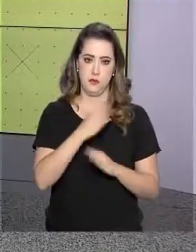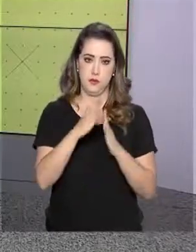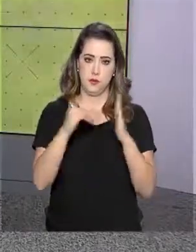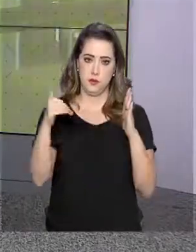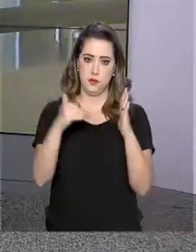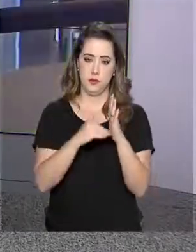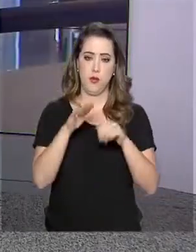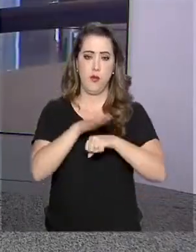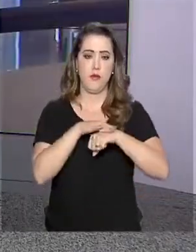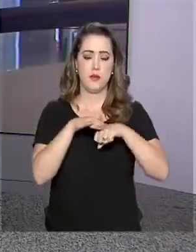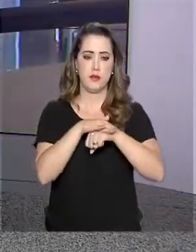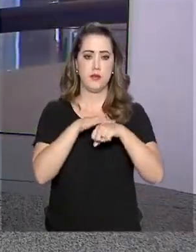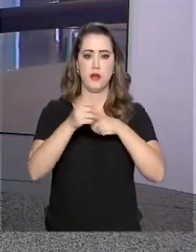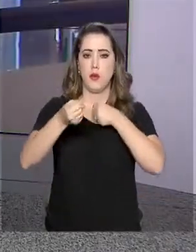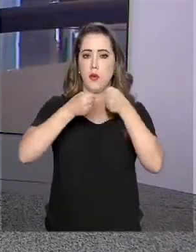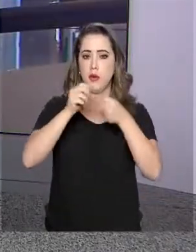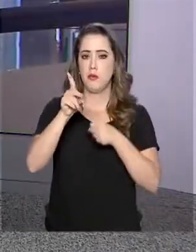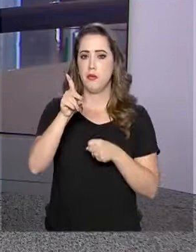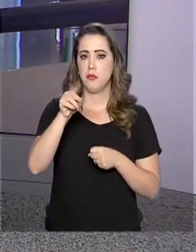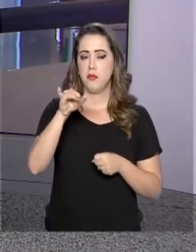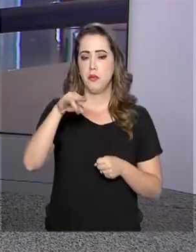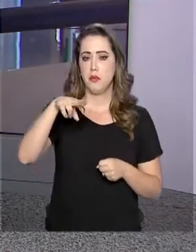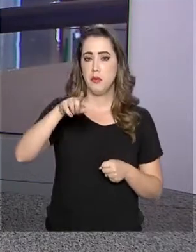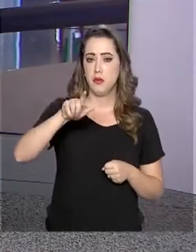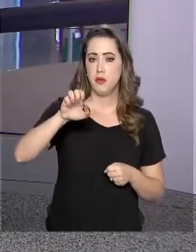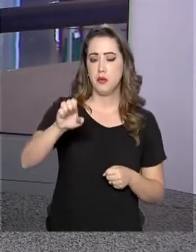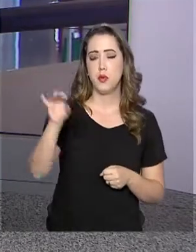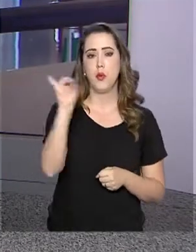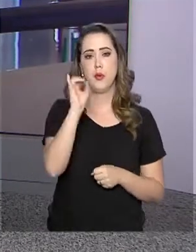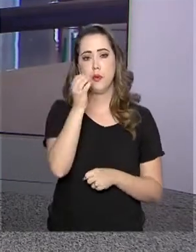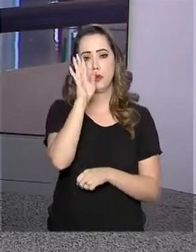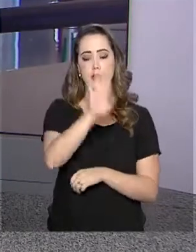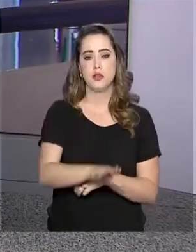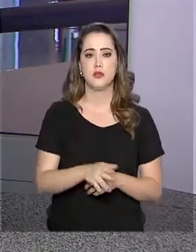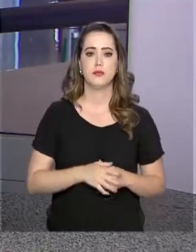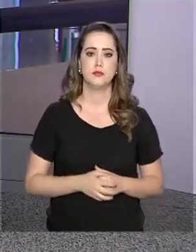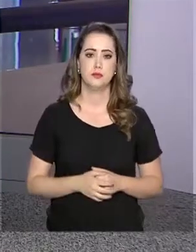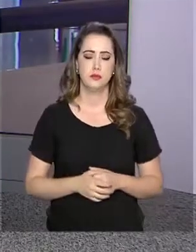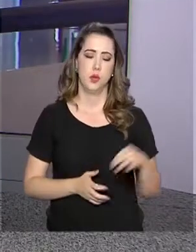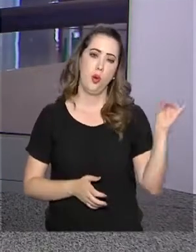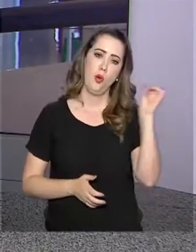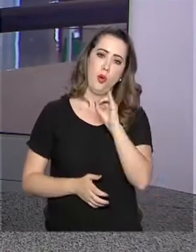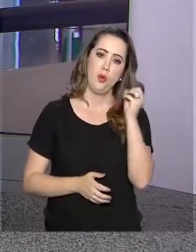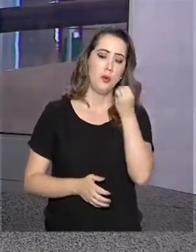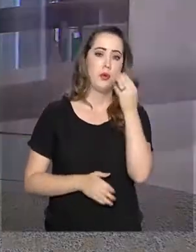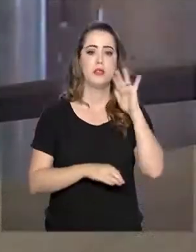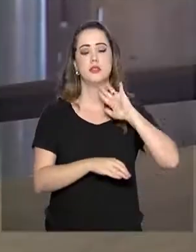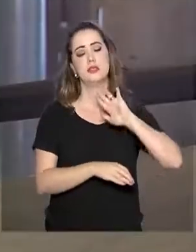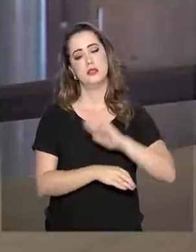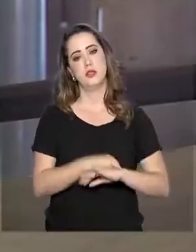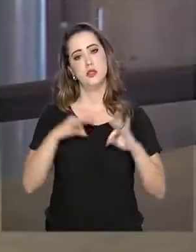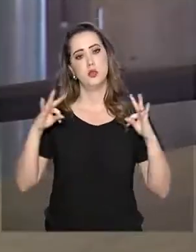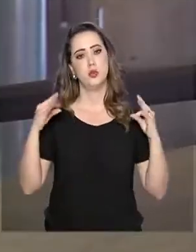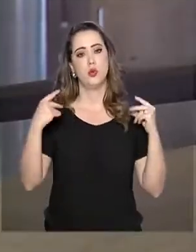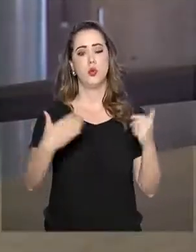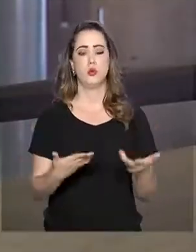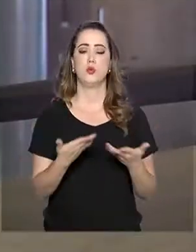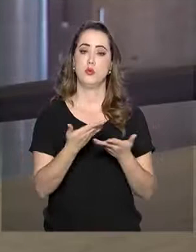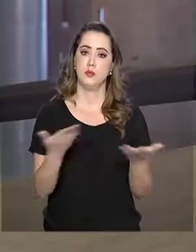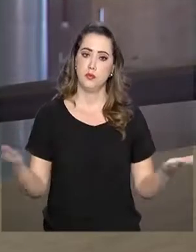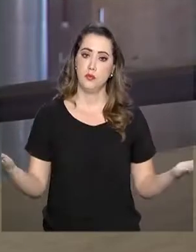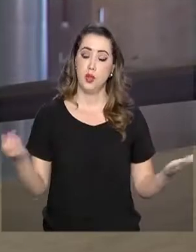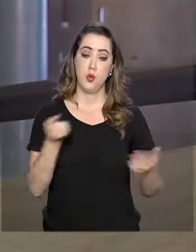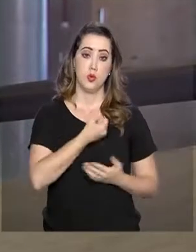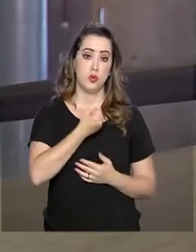Popov, que tem as informações para a gente. Oi, Daniele. Boa tarde para você. Oi, Roberto. Boa tarde para você. Boa tarde a todos. Olha, os dados